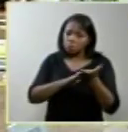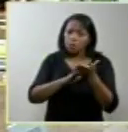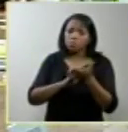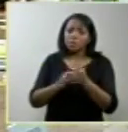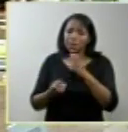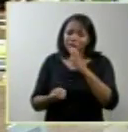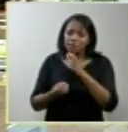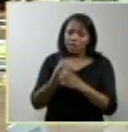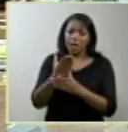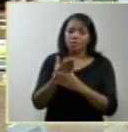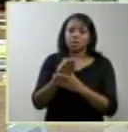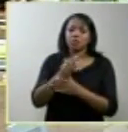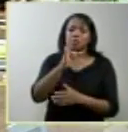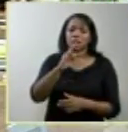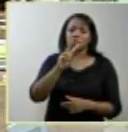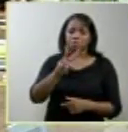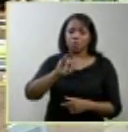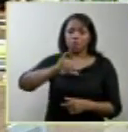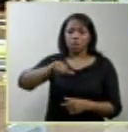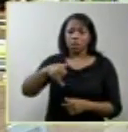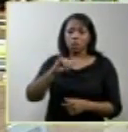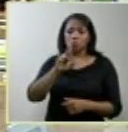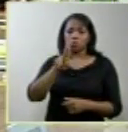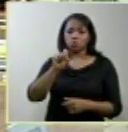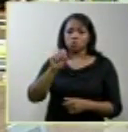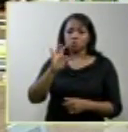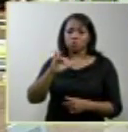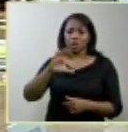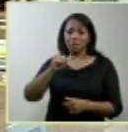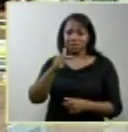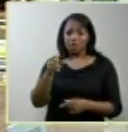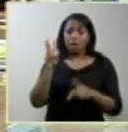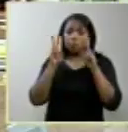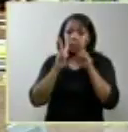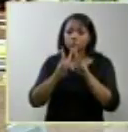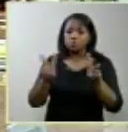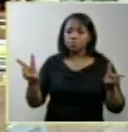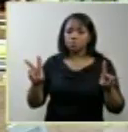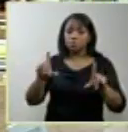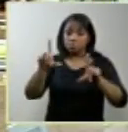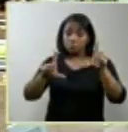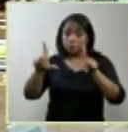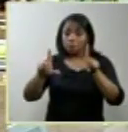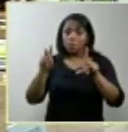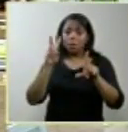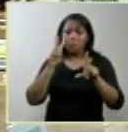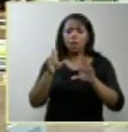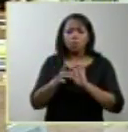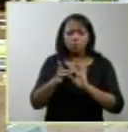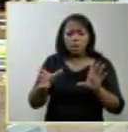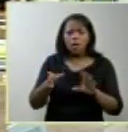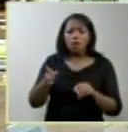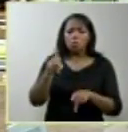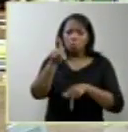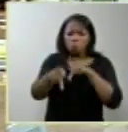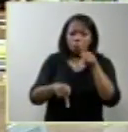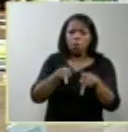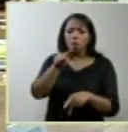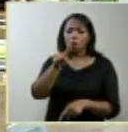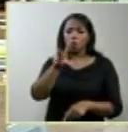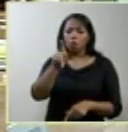TV Justiça pela transparência pela visibilidade e por ter permitido ao povo brasileiro